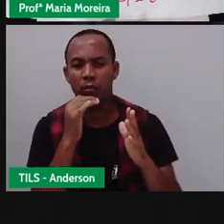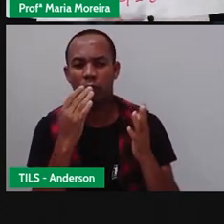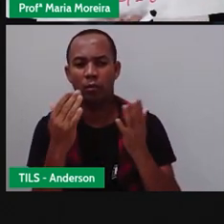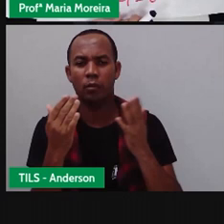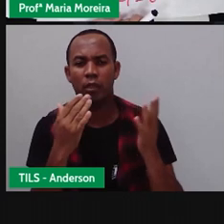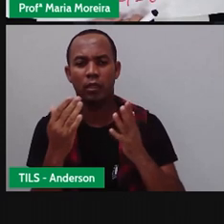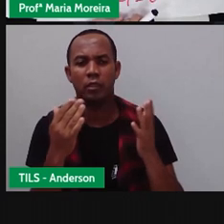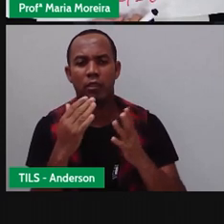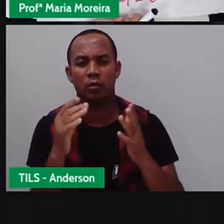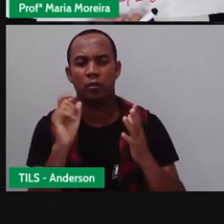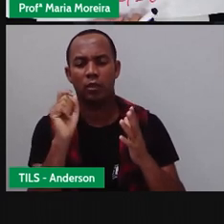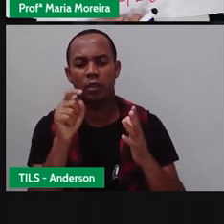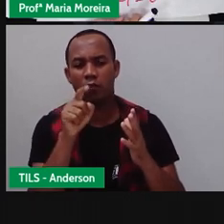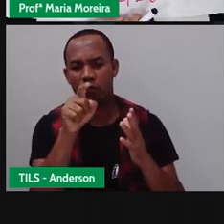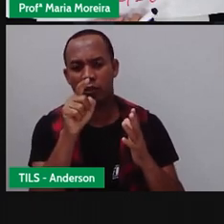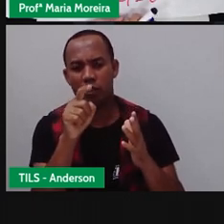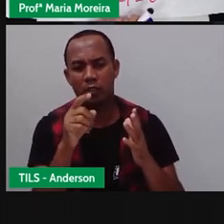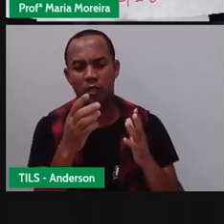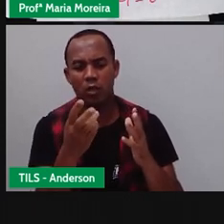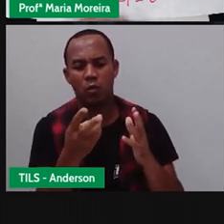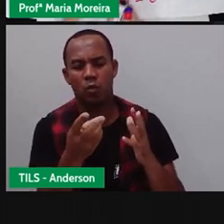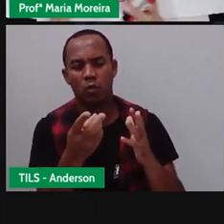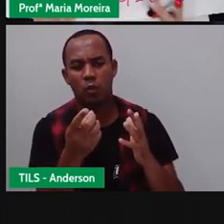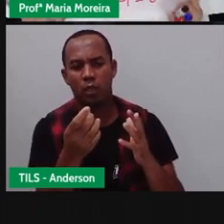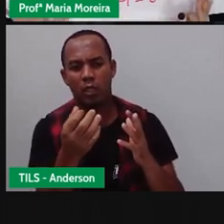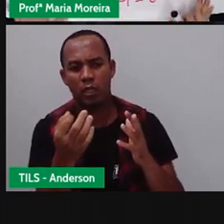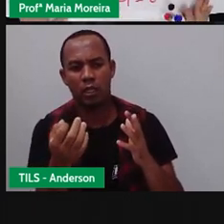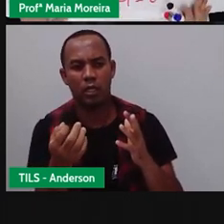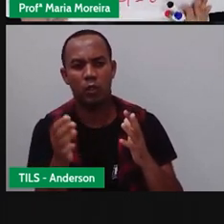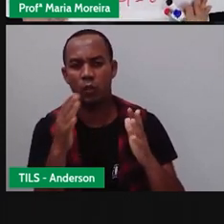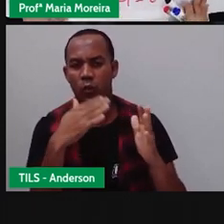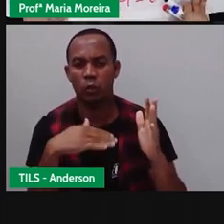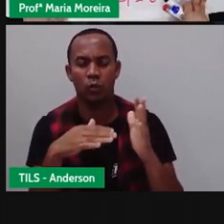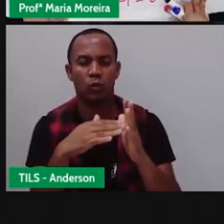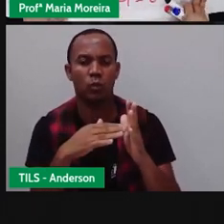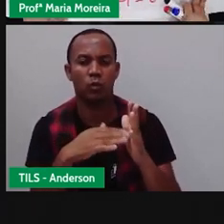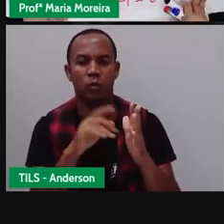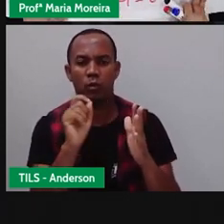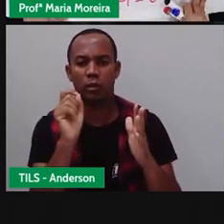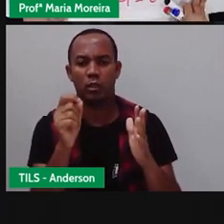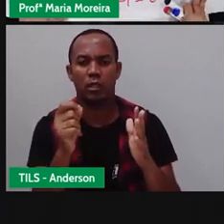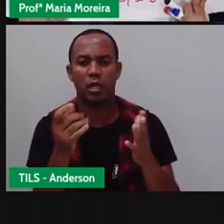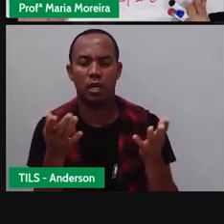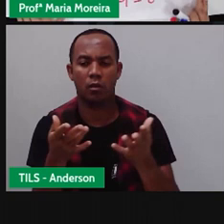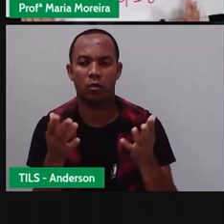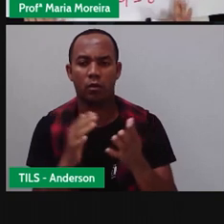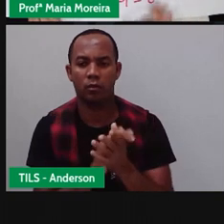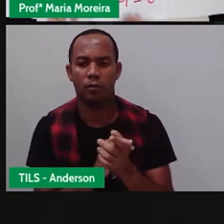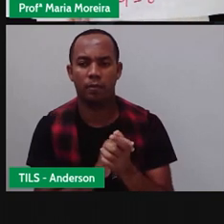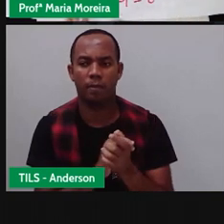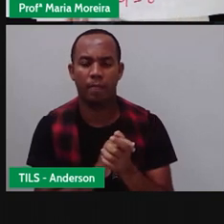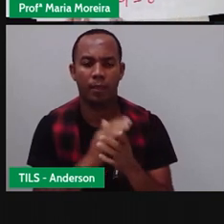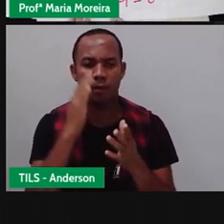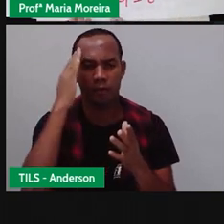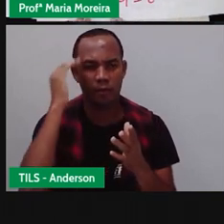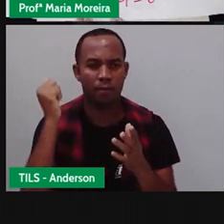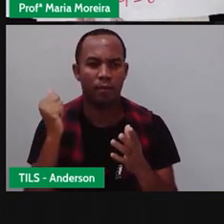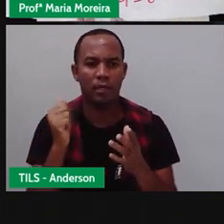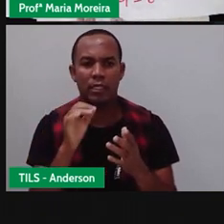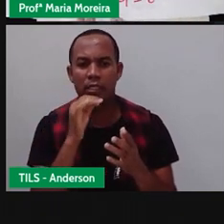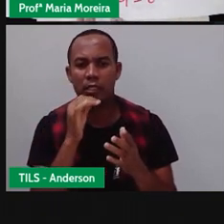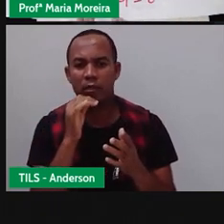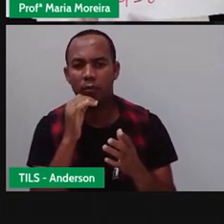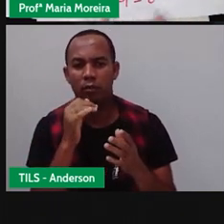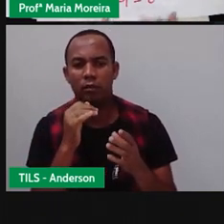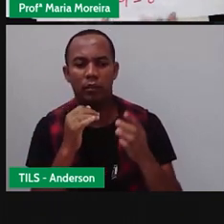Aquilo que a prova fez com vocês. Não foi isso? Todas essas atividades que a estava fazendo aqui no quadro da NASA. Aí ele quer saber. E se forem três